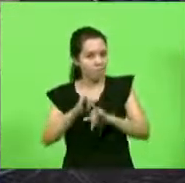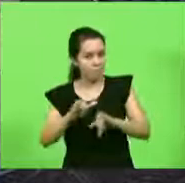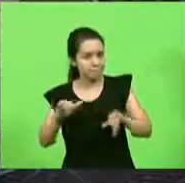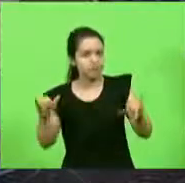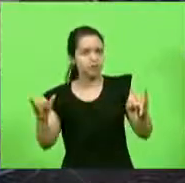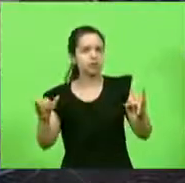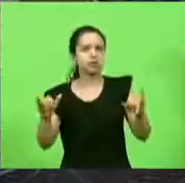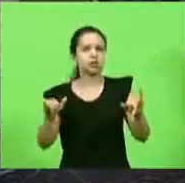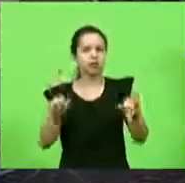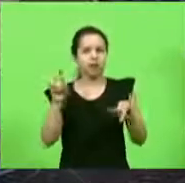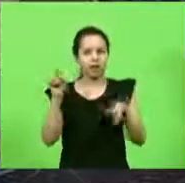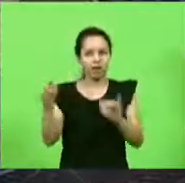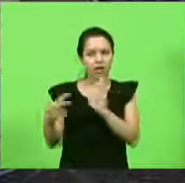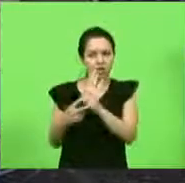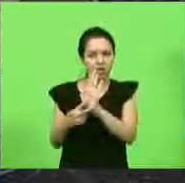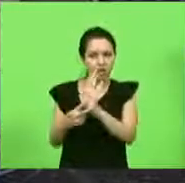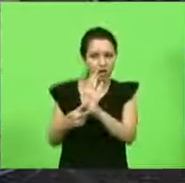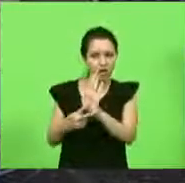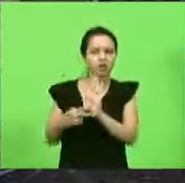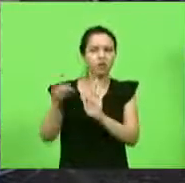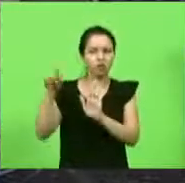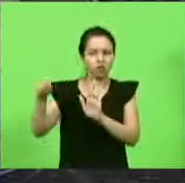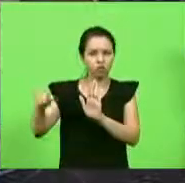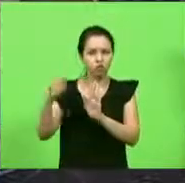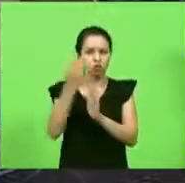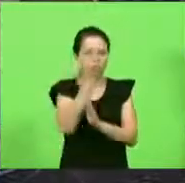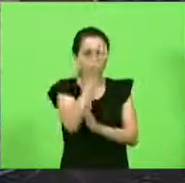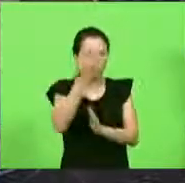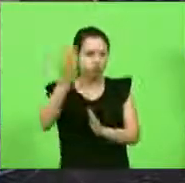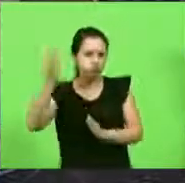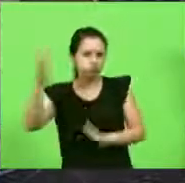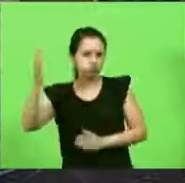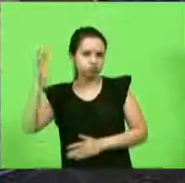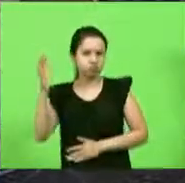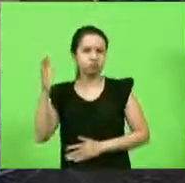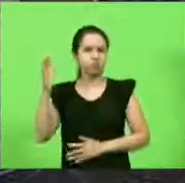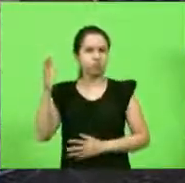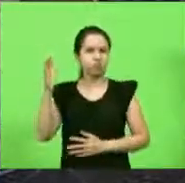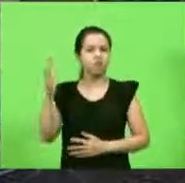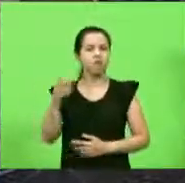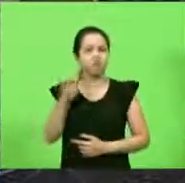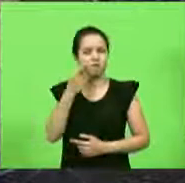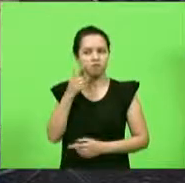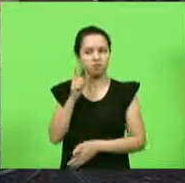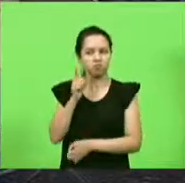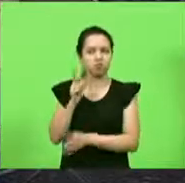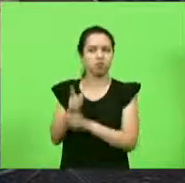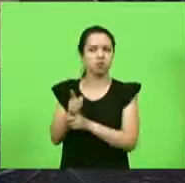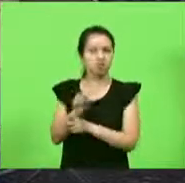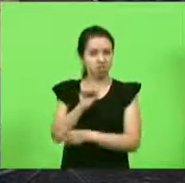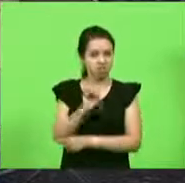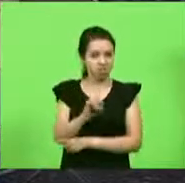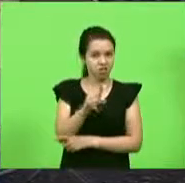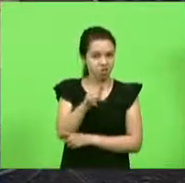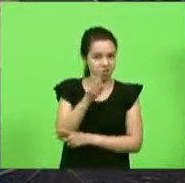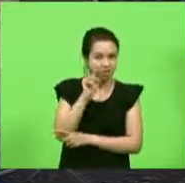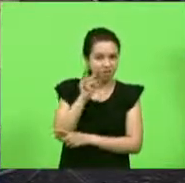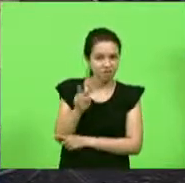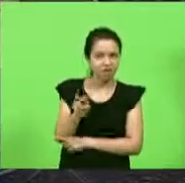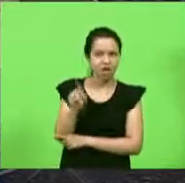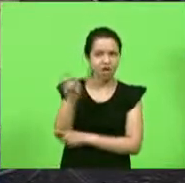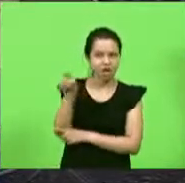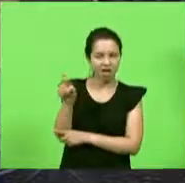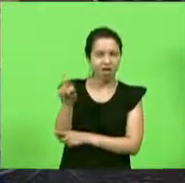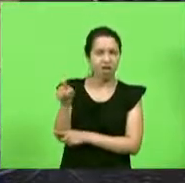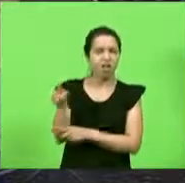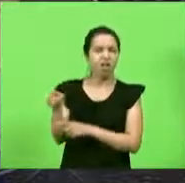um sindicalista. É a campanha que eu estou lançando hoje. Desmascare um sindicalista. Se você ver um desses sindicalistas que apoia,